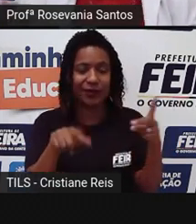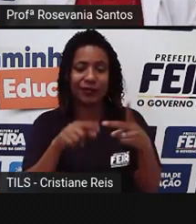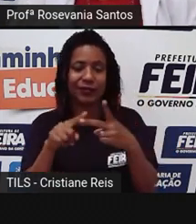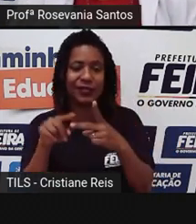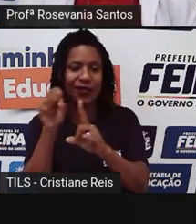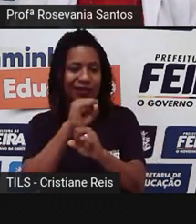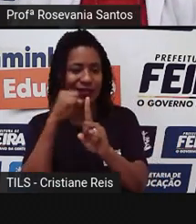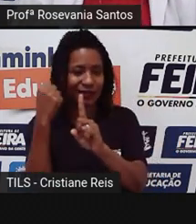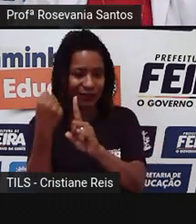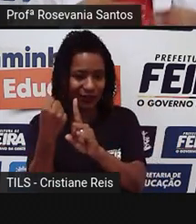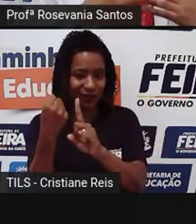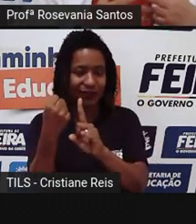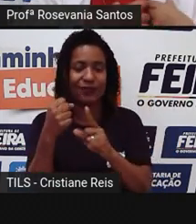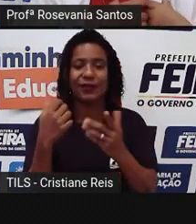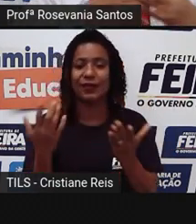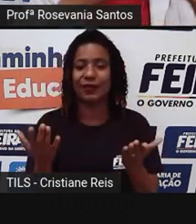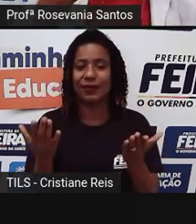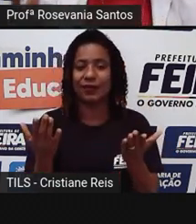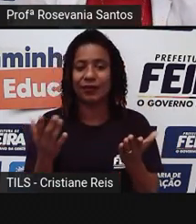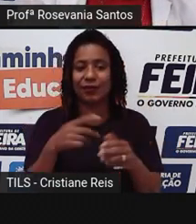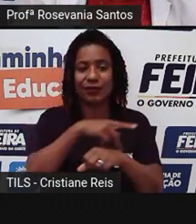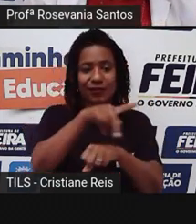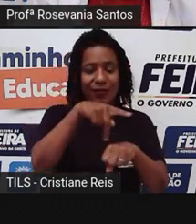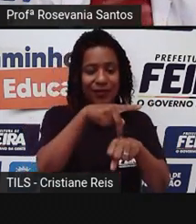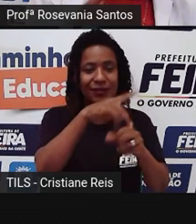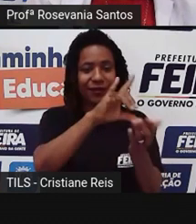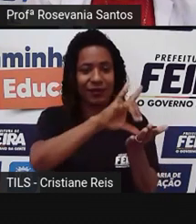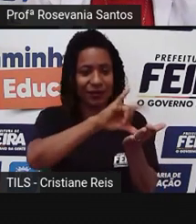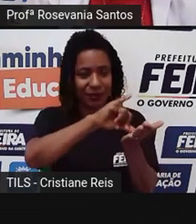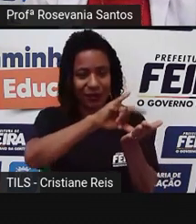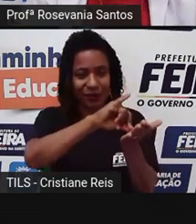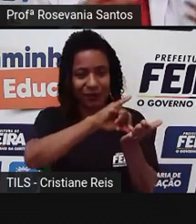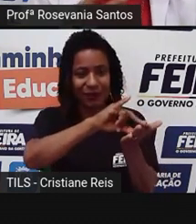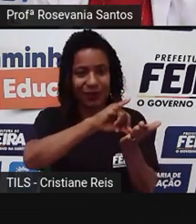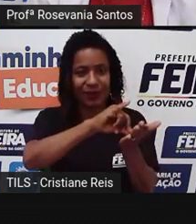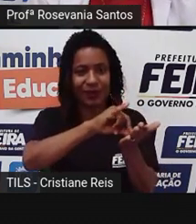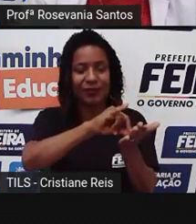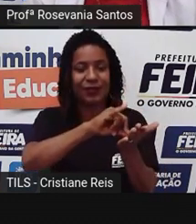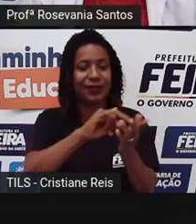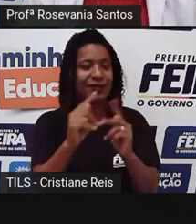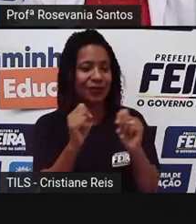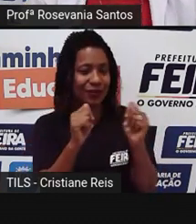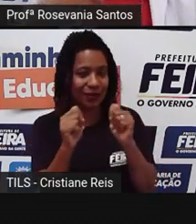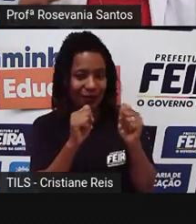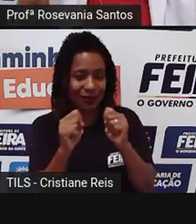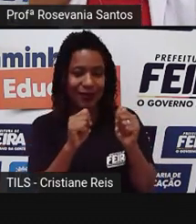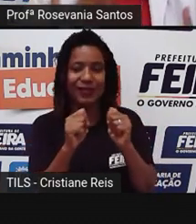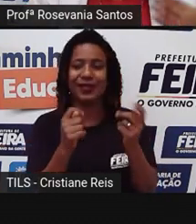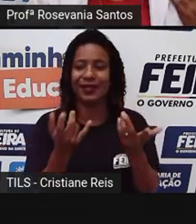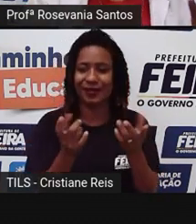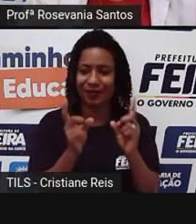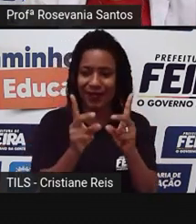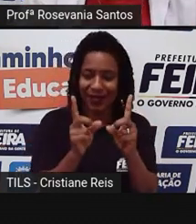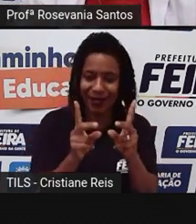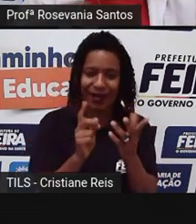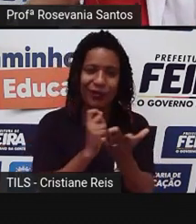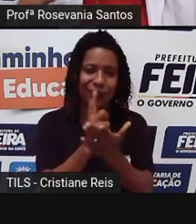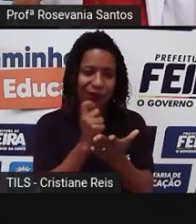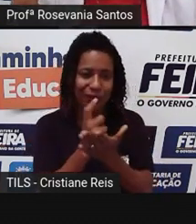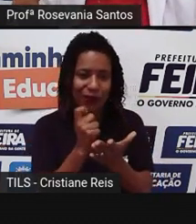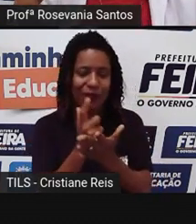ora socialista. Os países capitalistas, eles estão lá baseados na economia de mercado, na compra e venda de